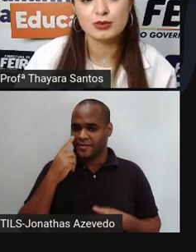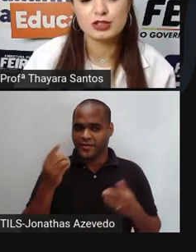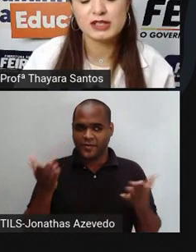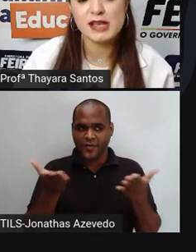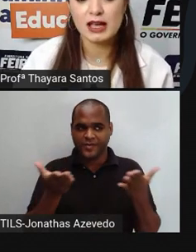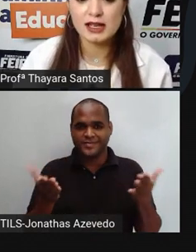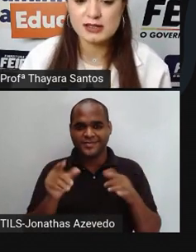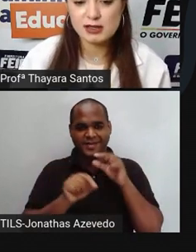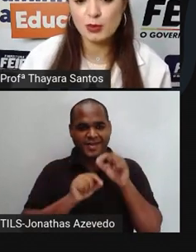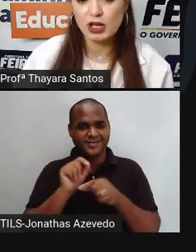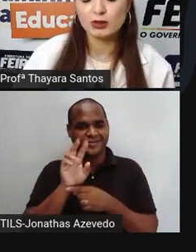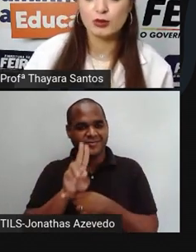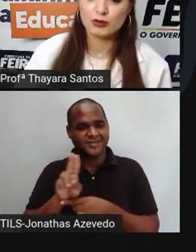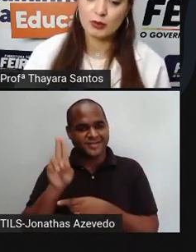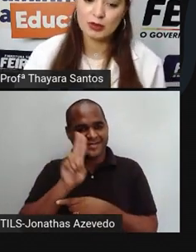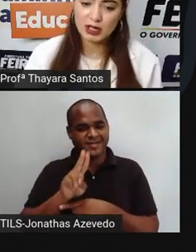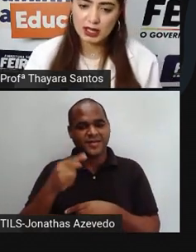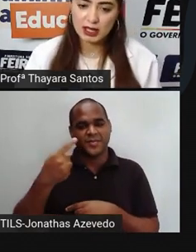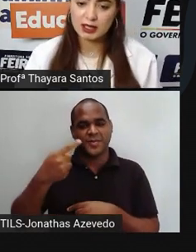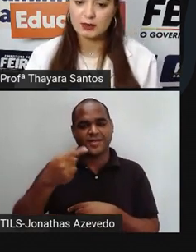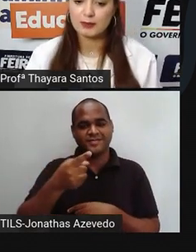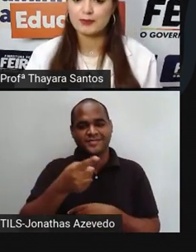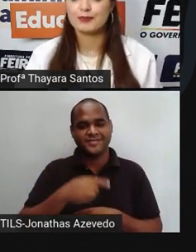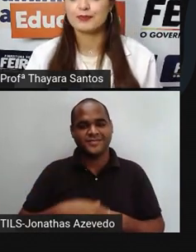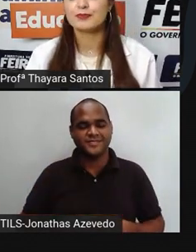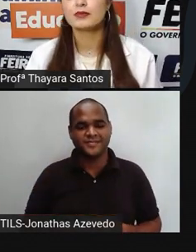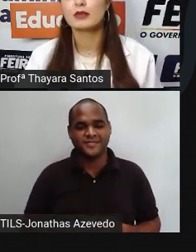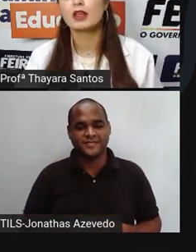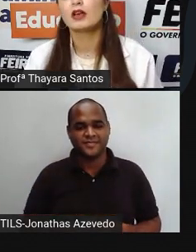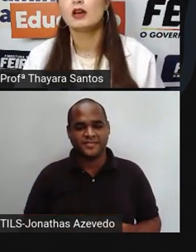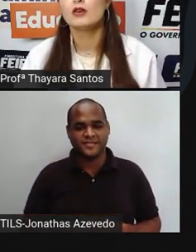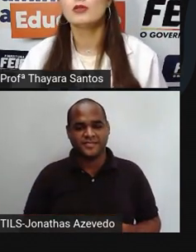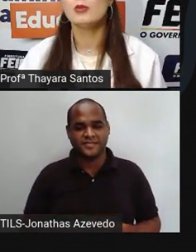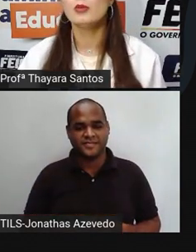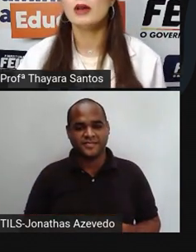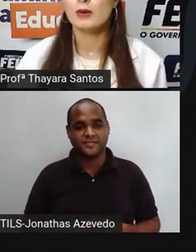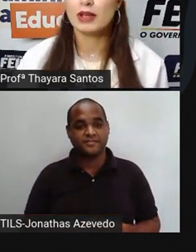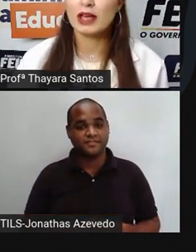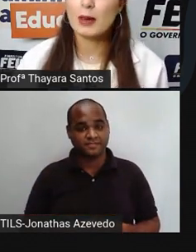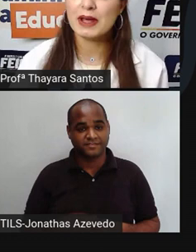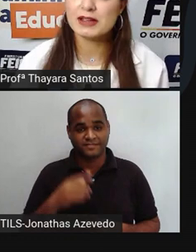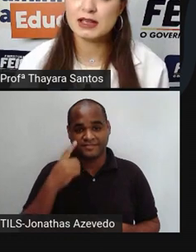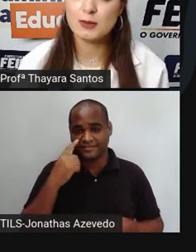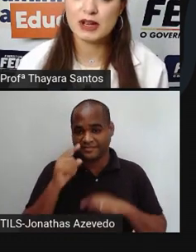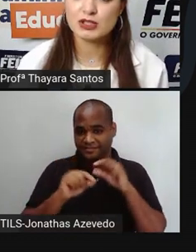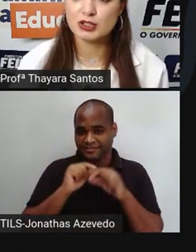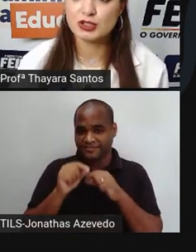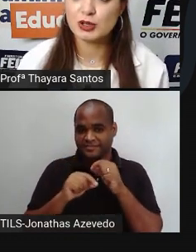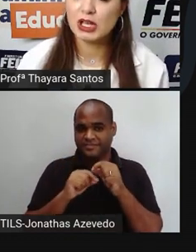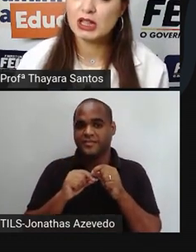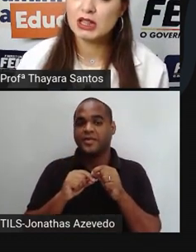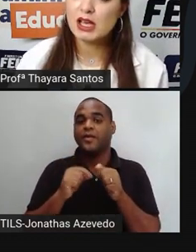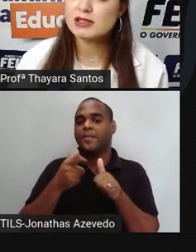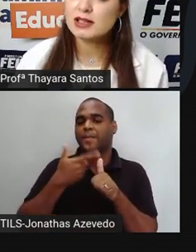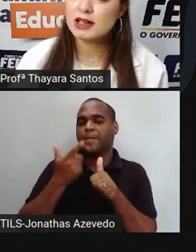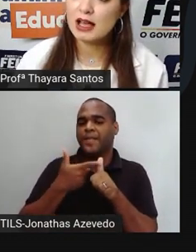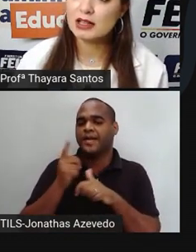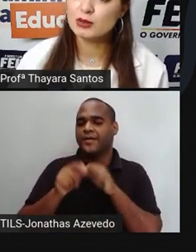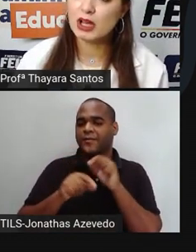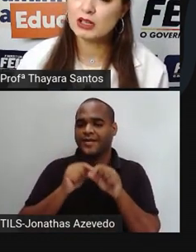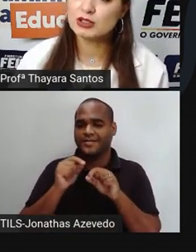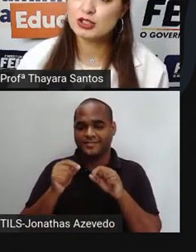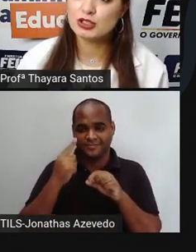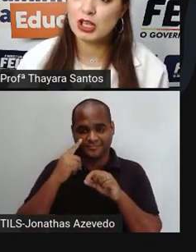utilizar esse simulador. Vamos clicar aqui. Vamos lá. O que é que aparece aqui para a gente? Nesse